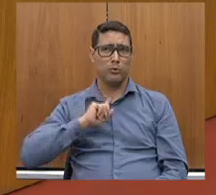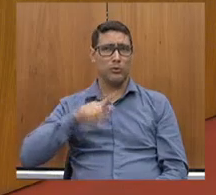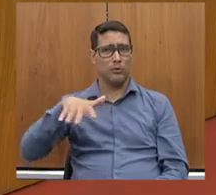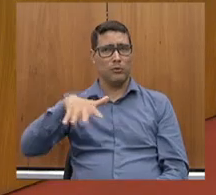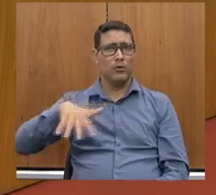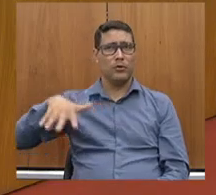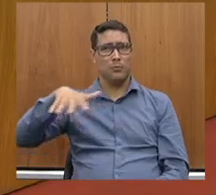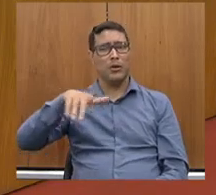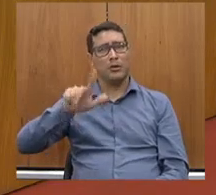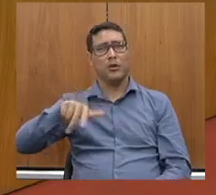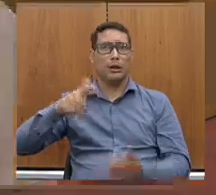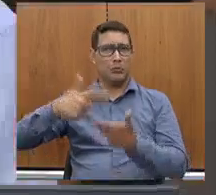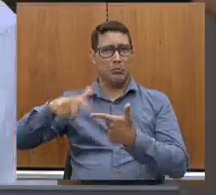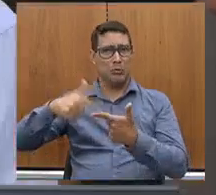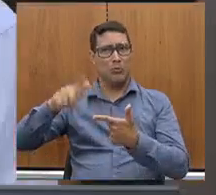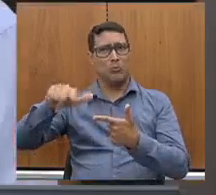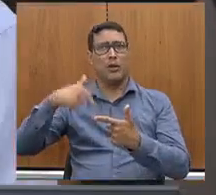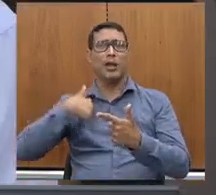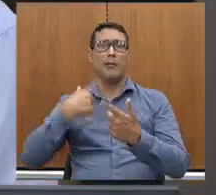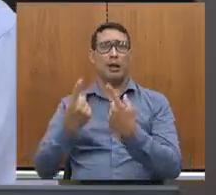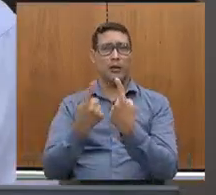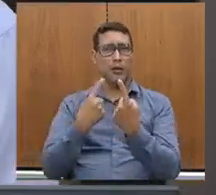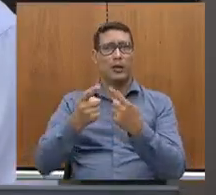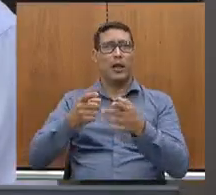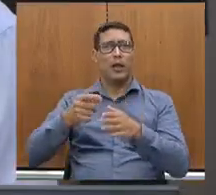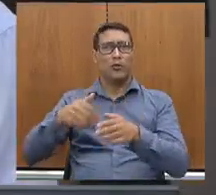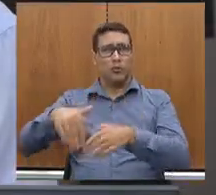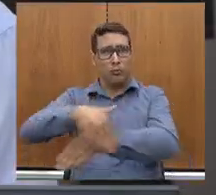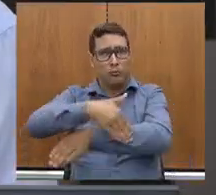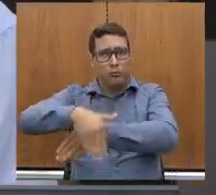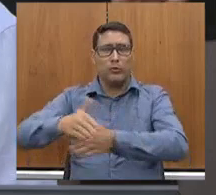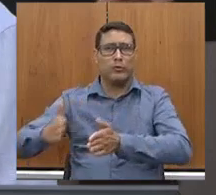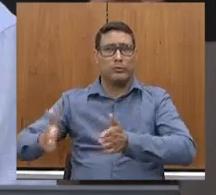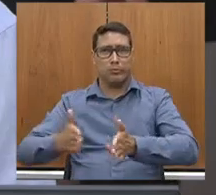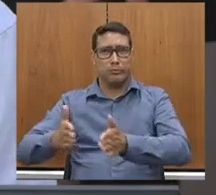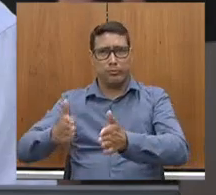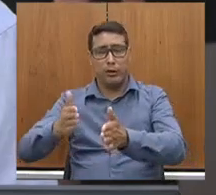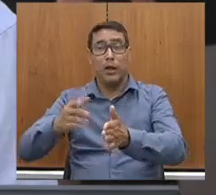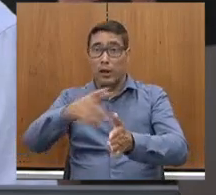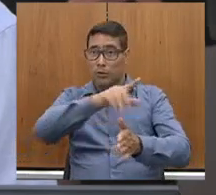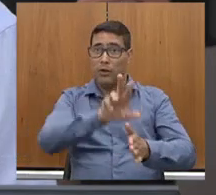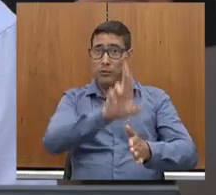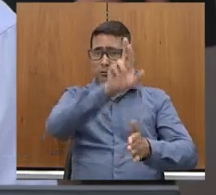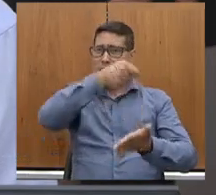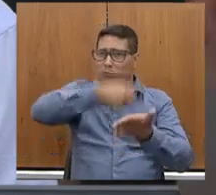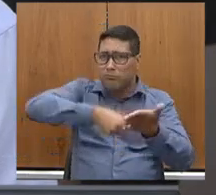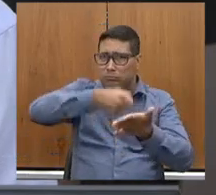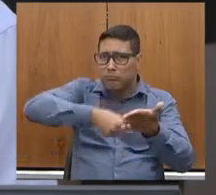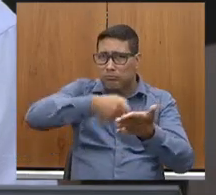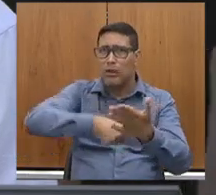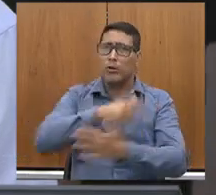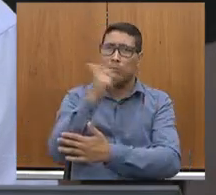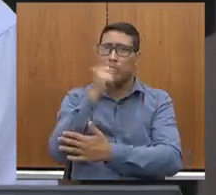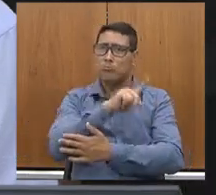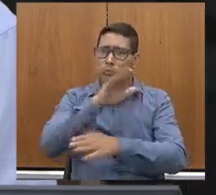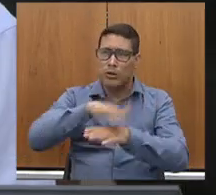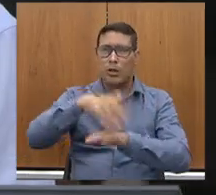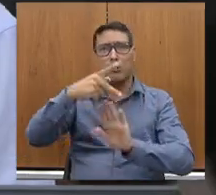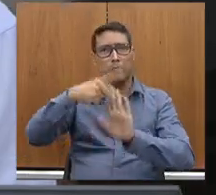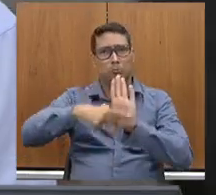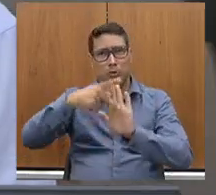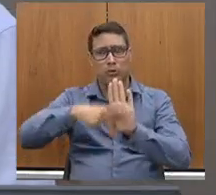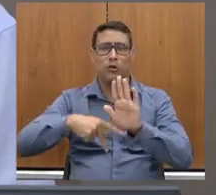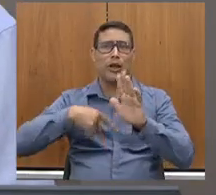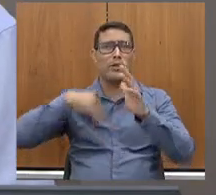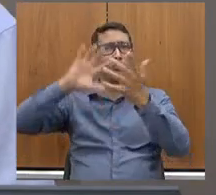rodovias, e a sua batalha, a sua luta, permitiu a gente equacionar um grande projeto de recuperação das